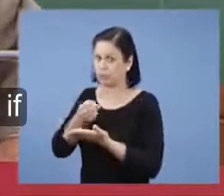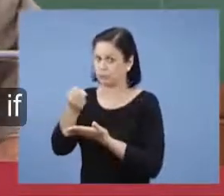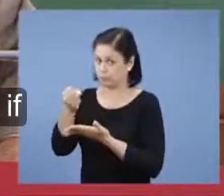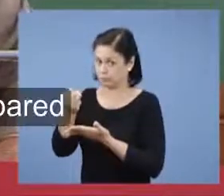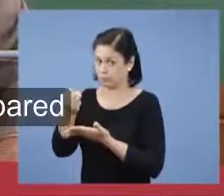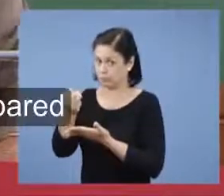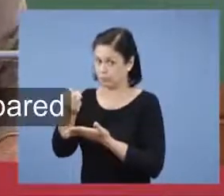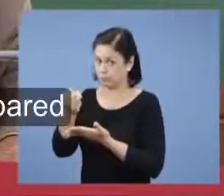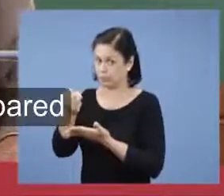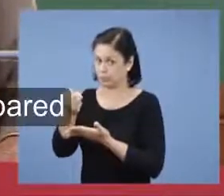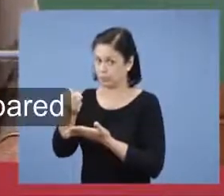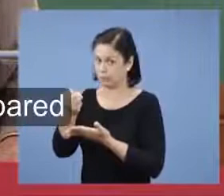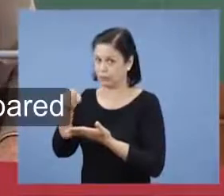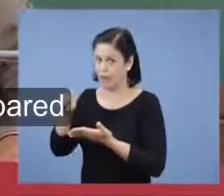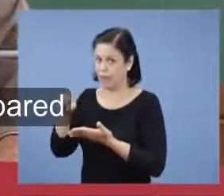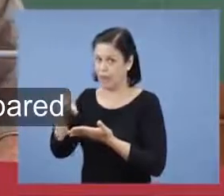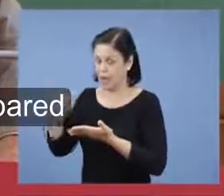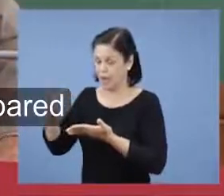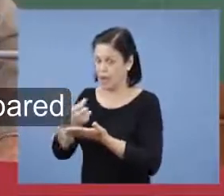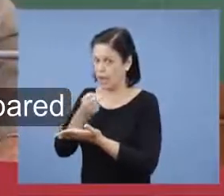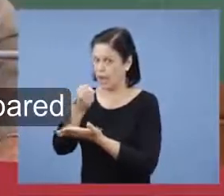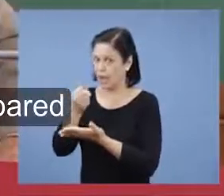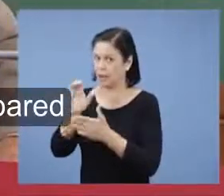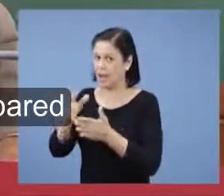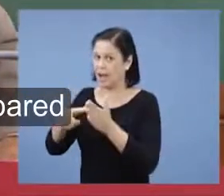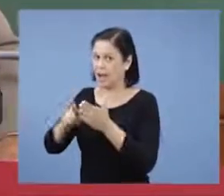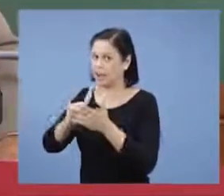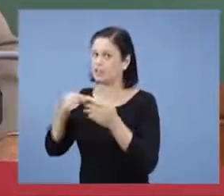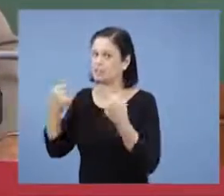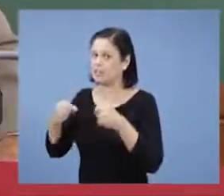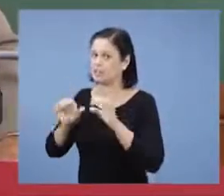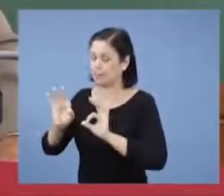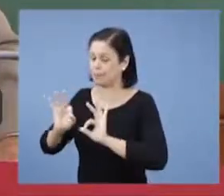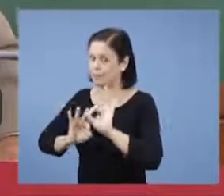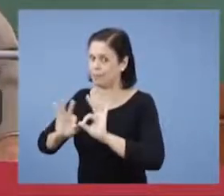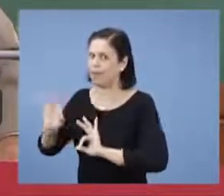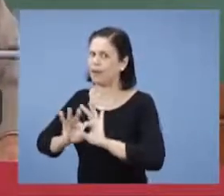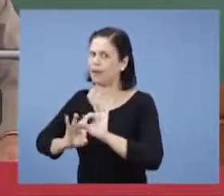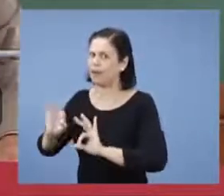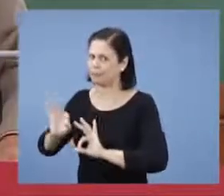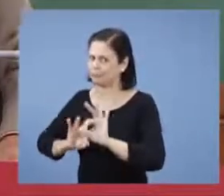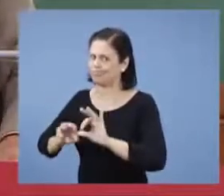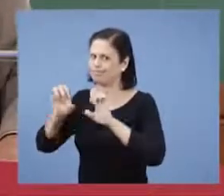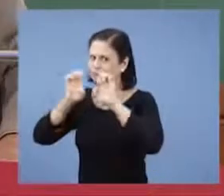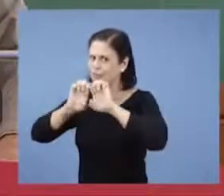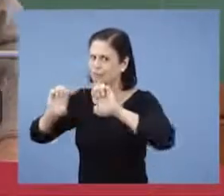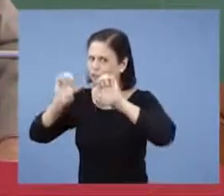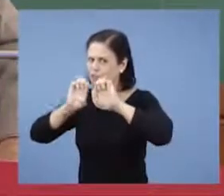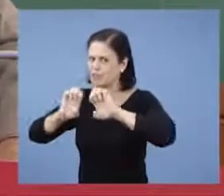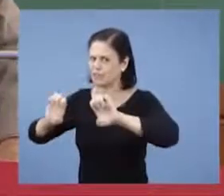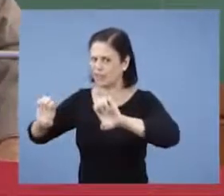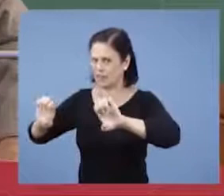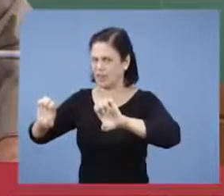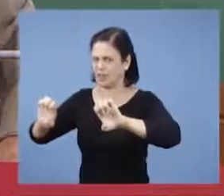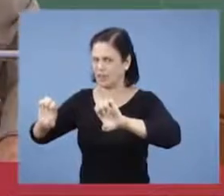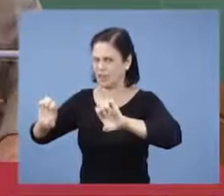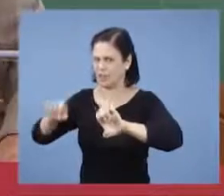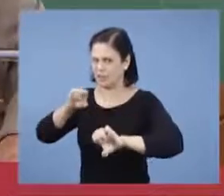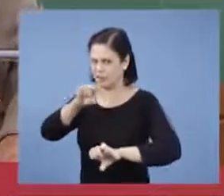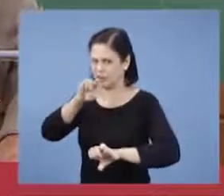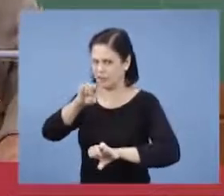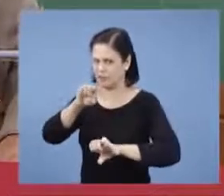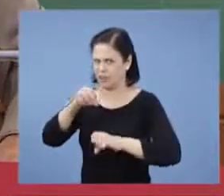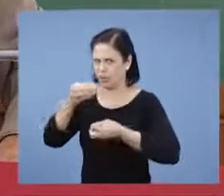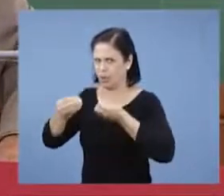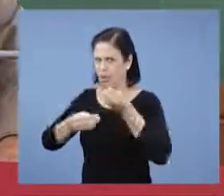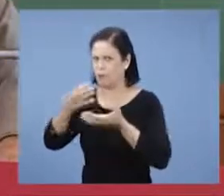vai cumprir a missão se ela não estiver preparada. Então é preciso preparar para cumprir a missão. Você não vai cumprir a missão para ser